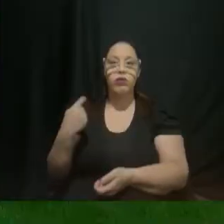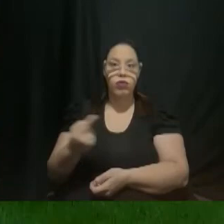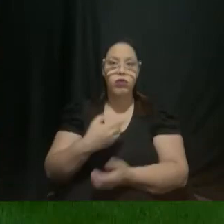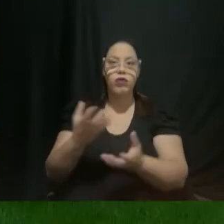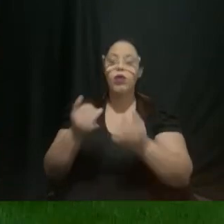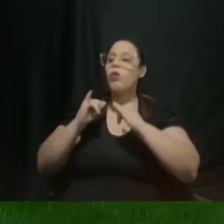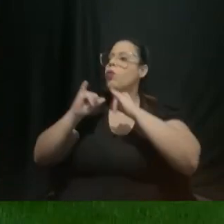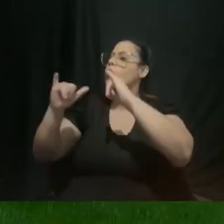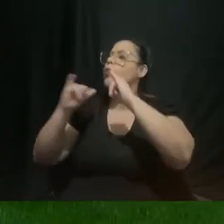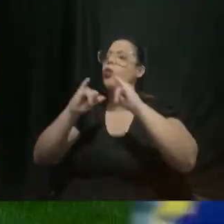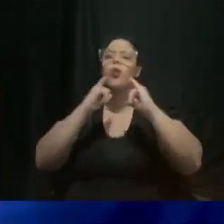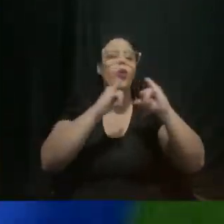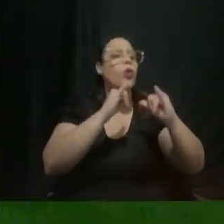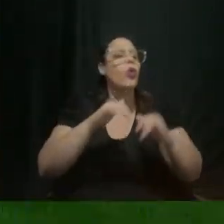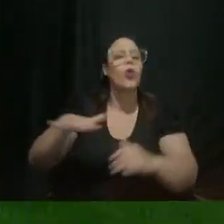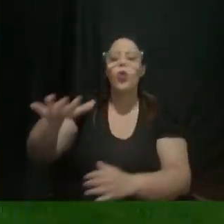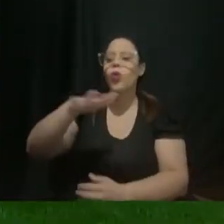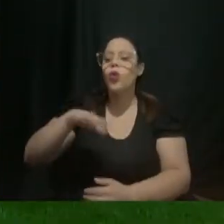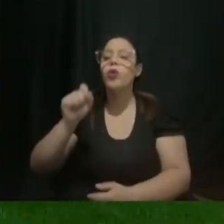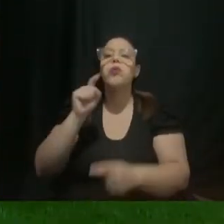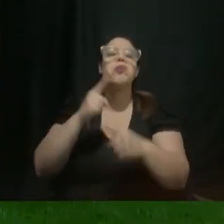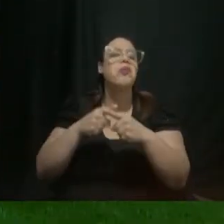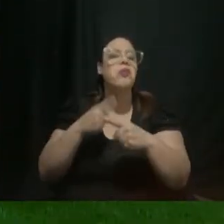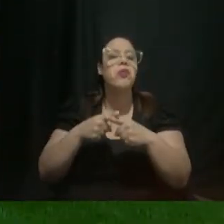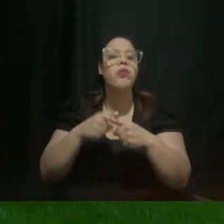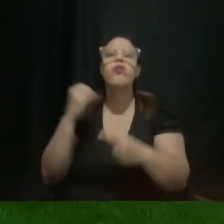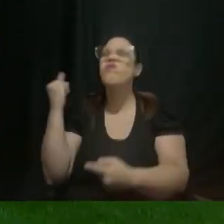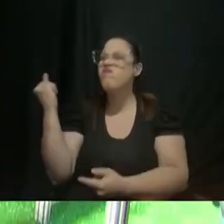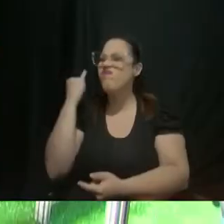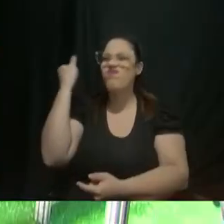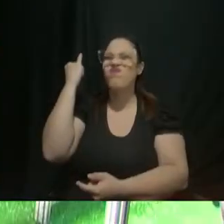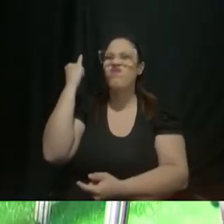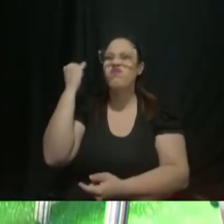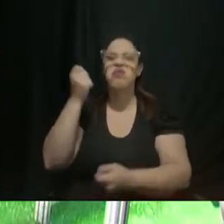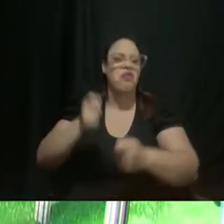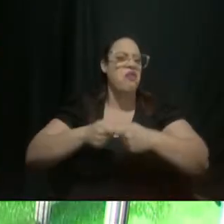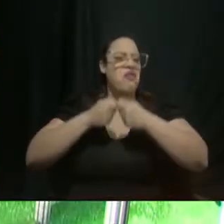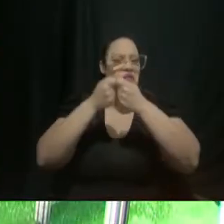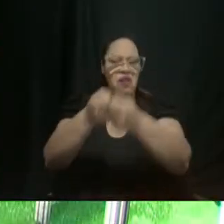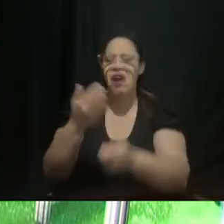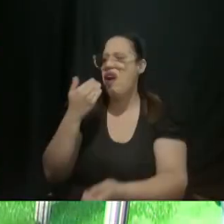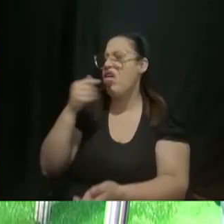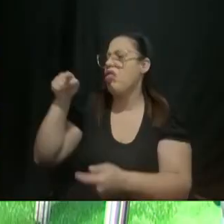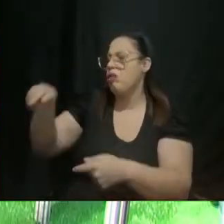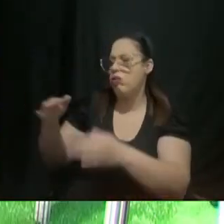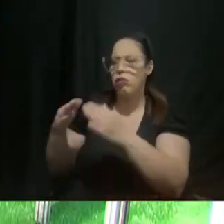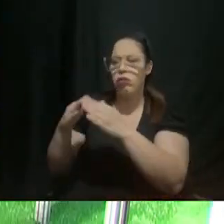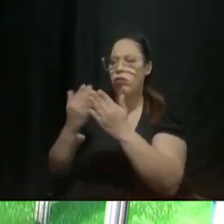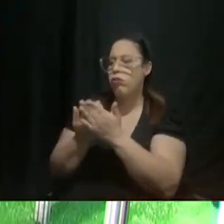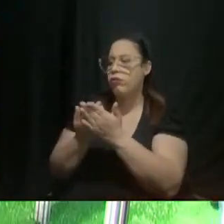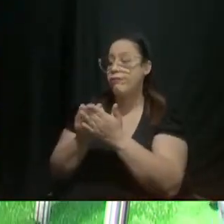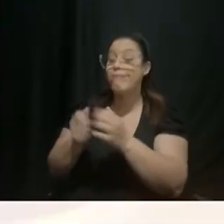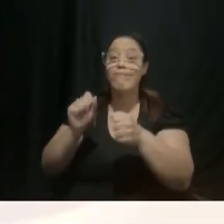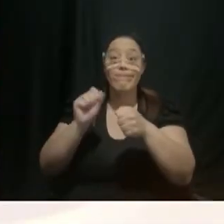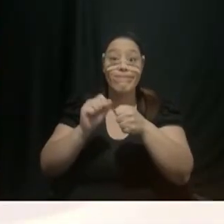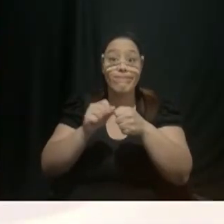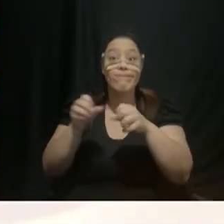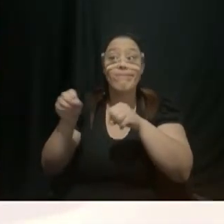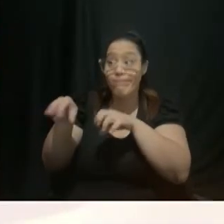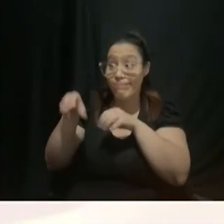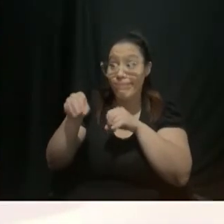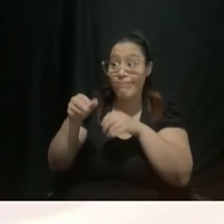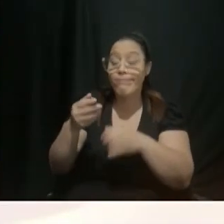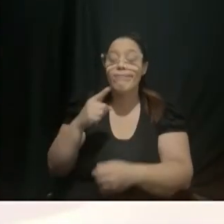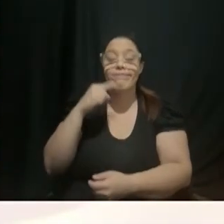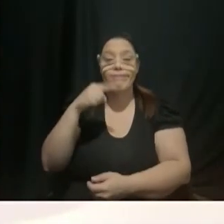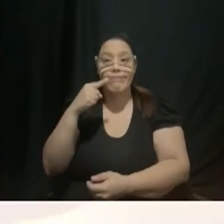município Porque o mais importante para a gente não é entregar só o alimento na escola é fazer o trabalho de educação nutricional Nós temos mais de